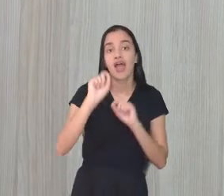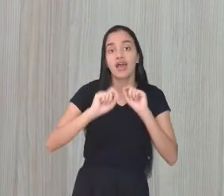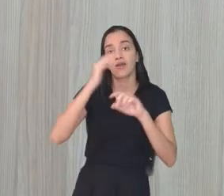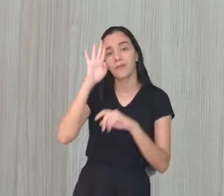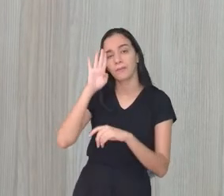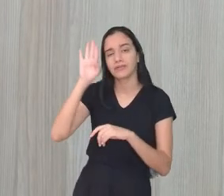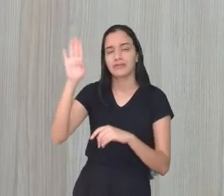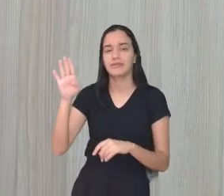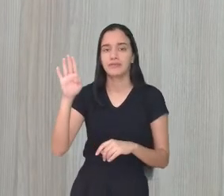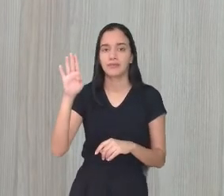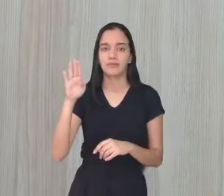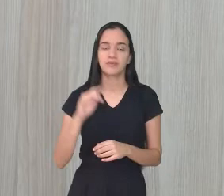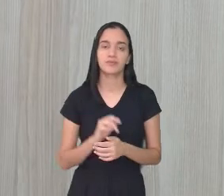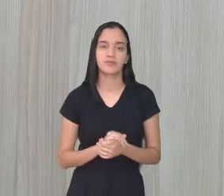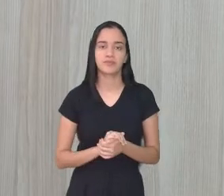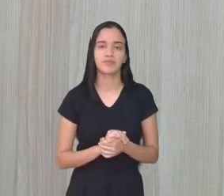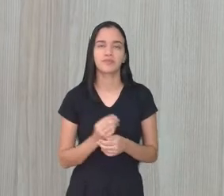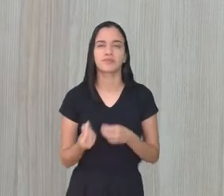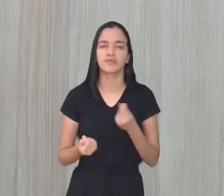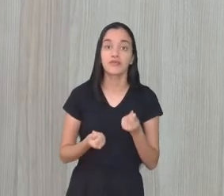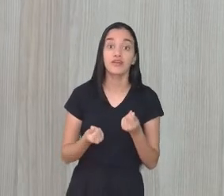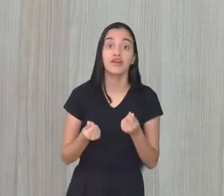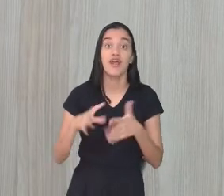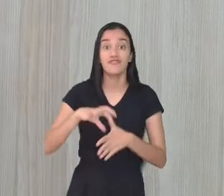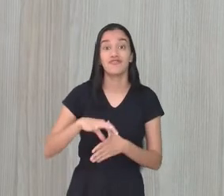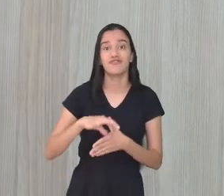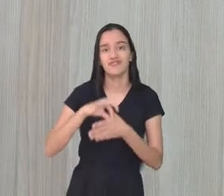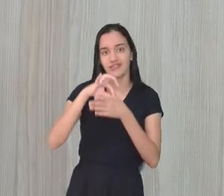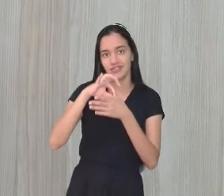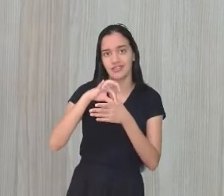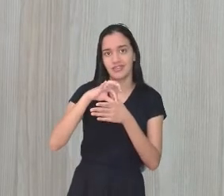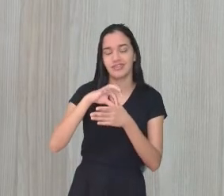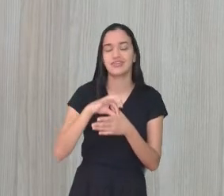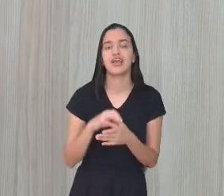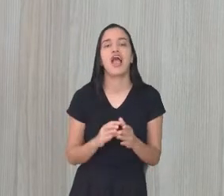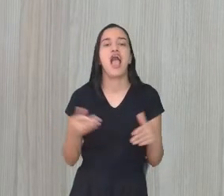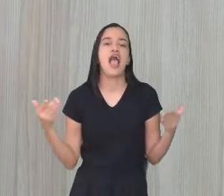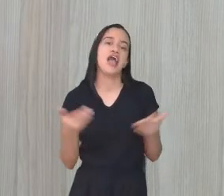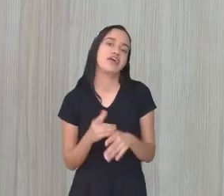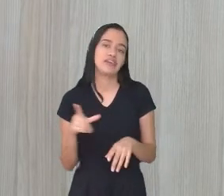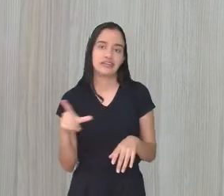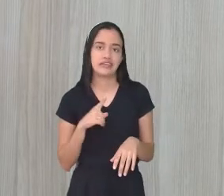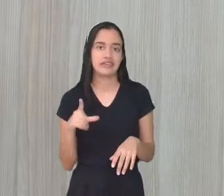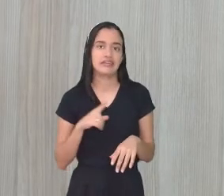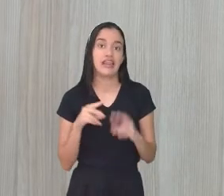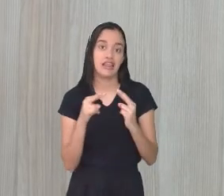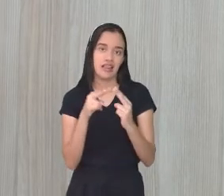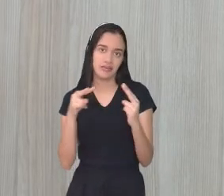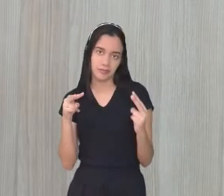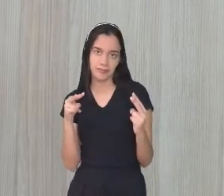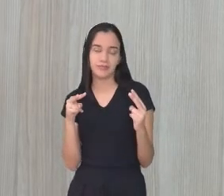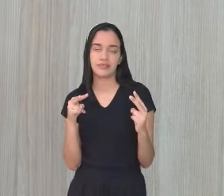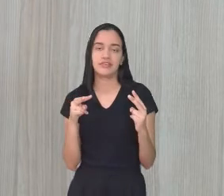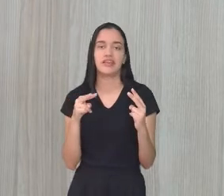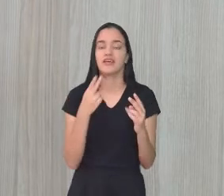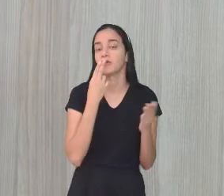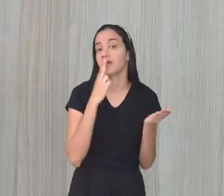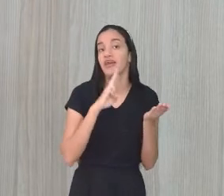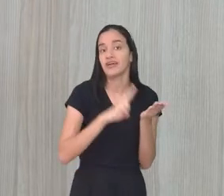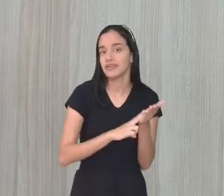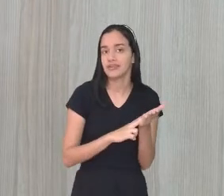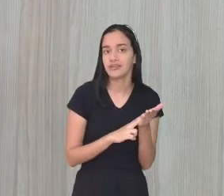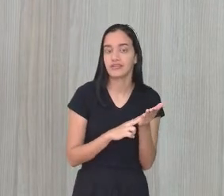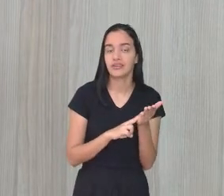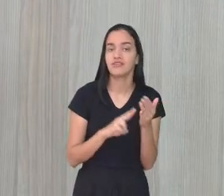físicos, né? Agora que a gente tem as versões digitais, a carta do leitor, ela